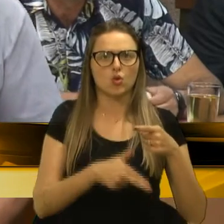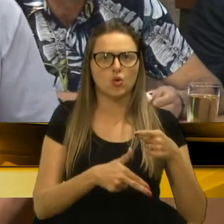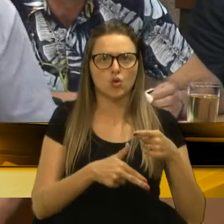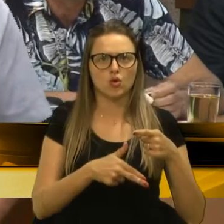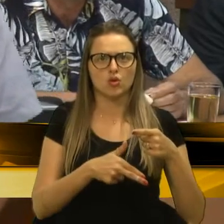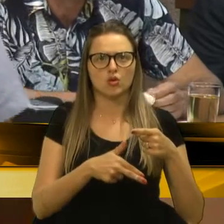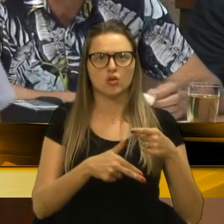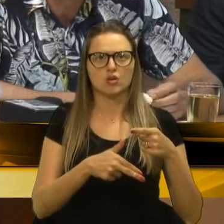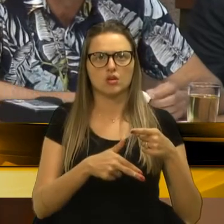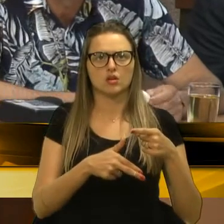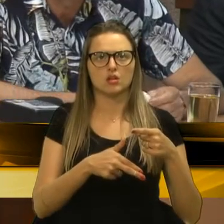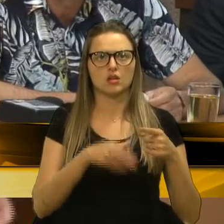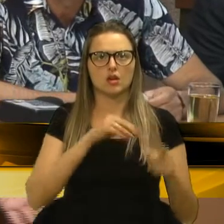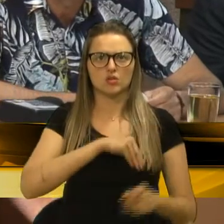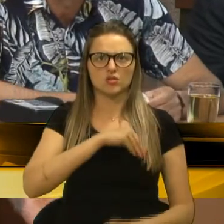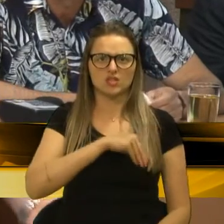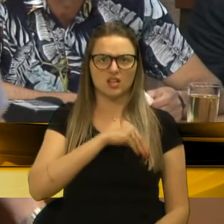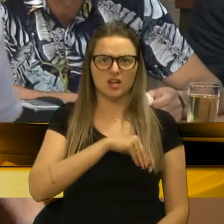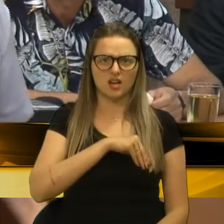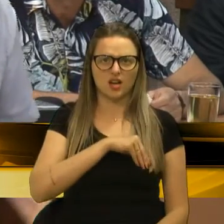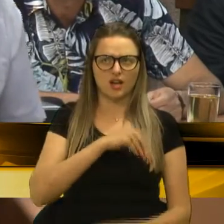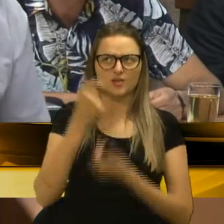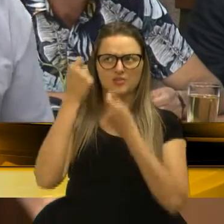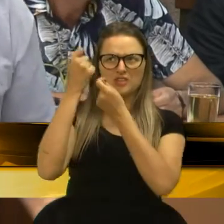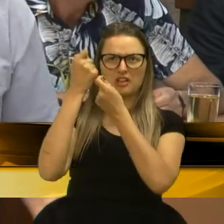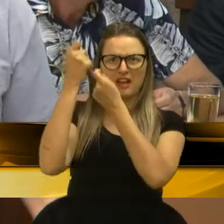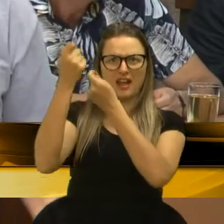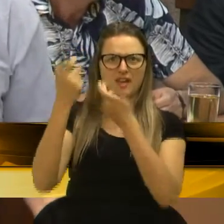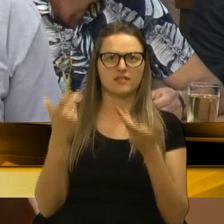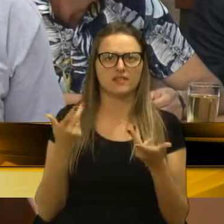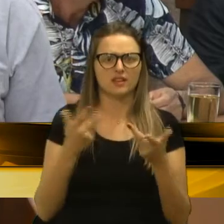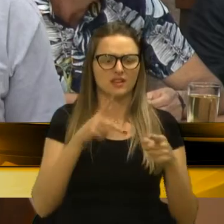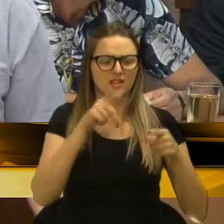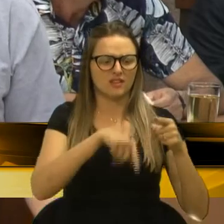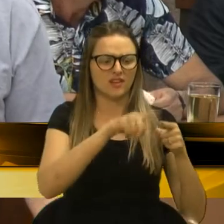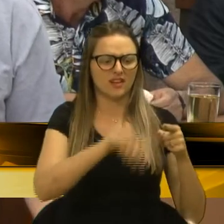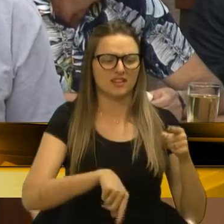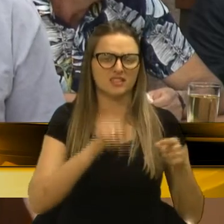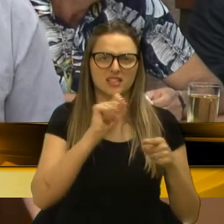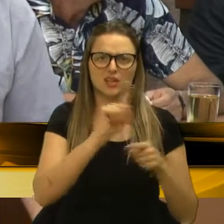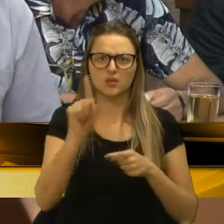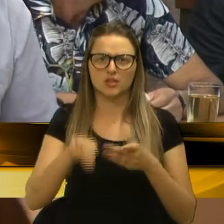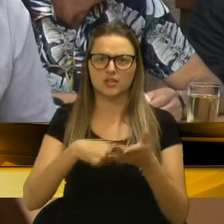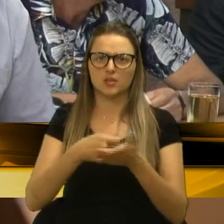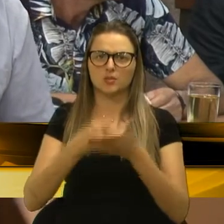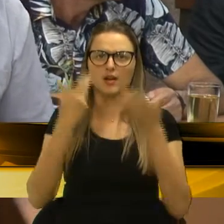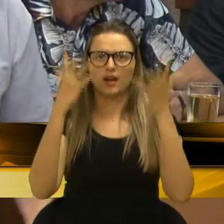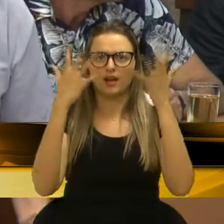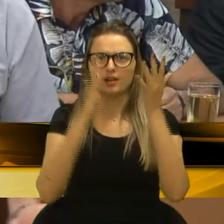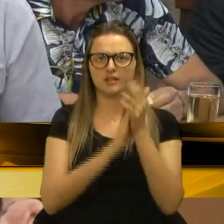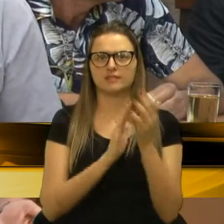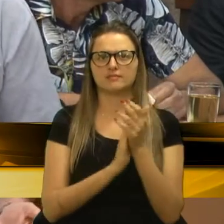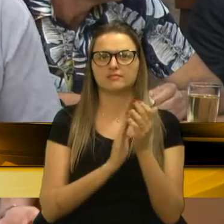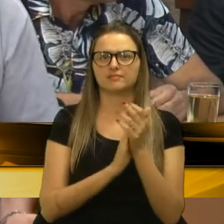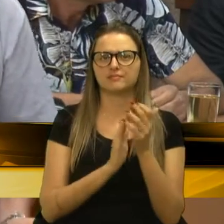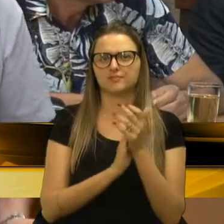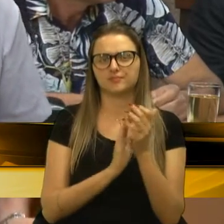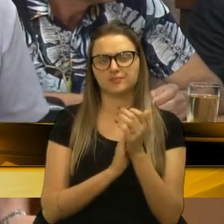grevistas. Ora, vai cortar o que não paga? Vai cortar o que não paga? Aonde está?